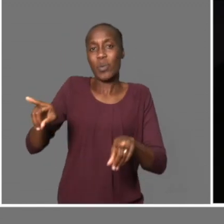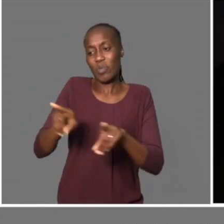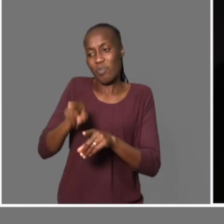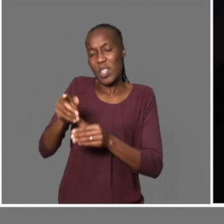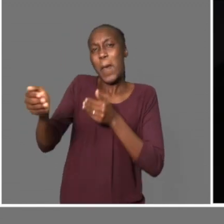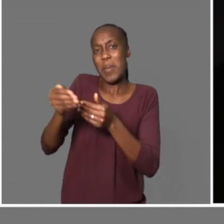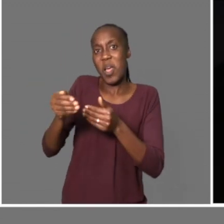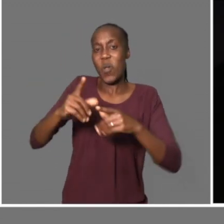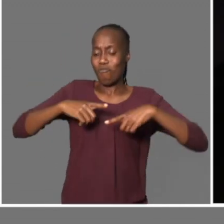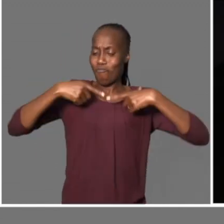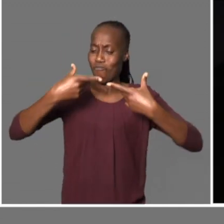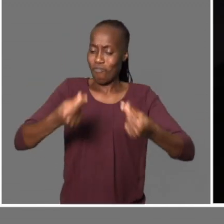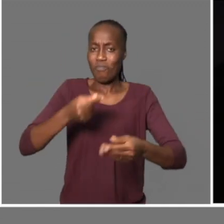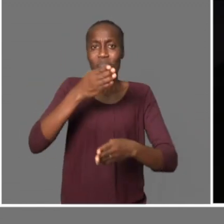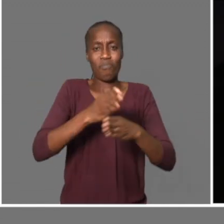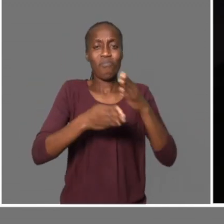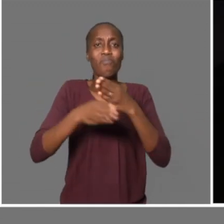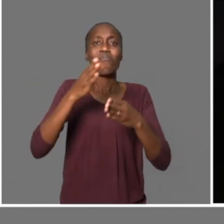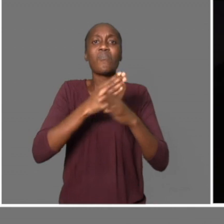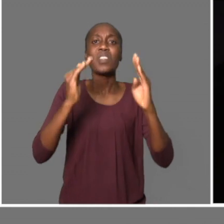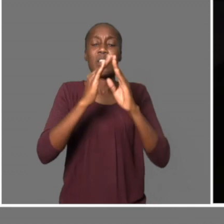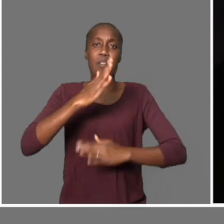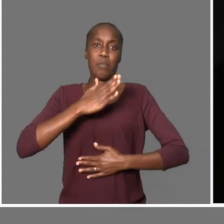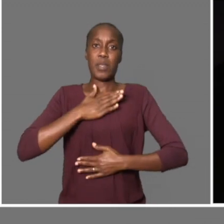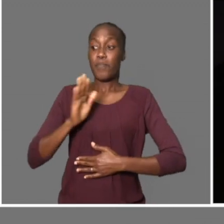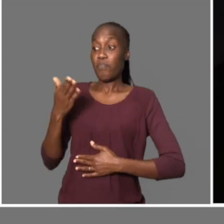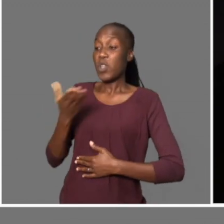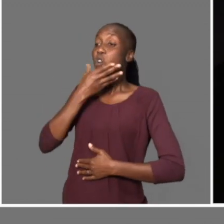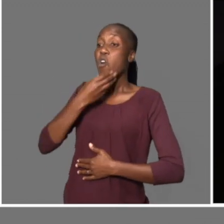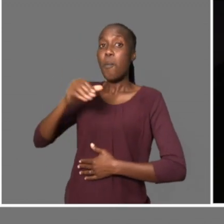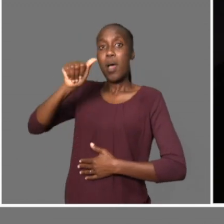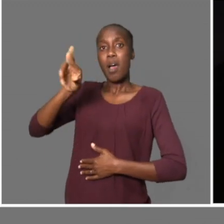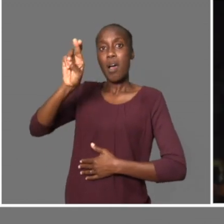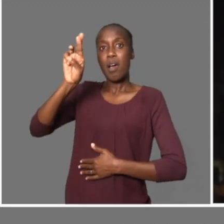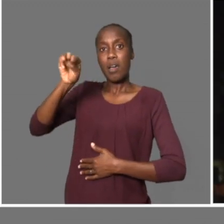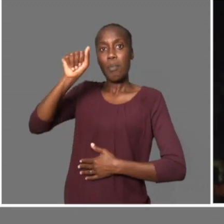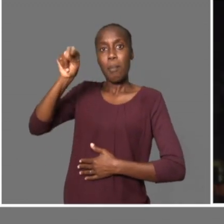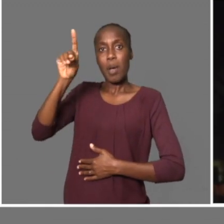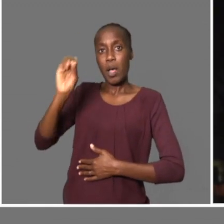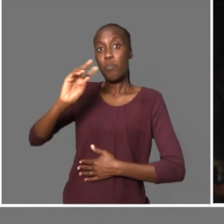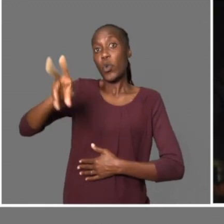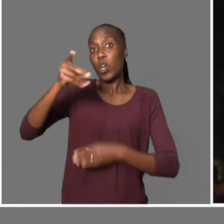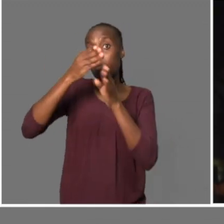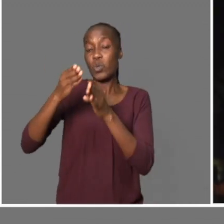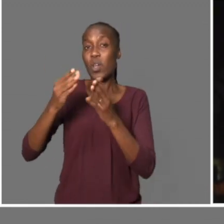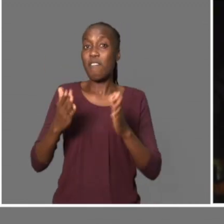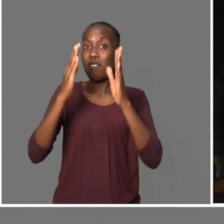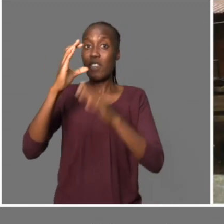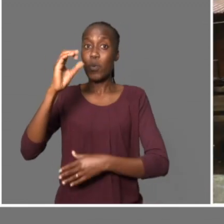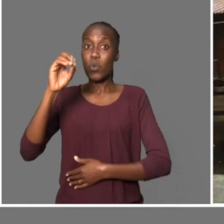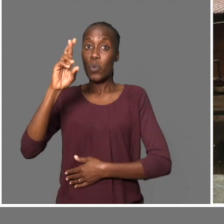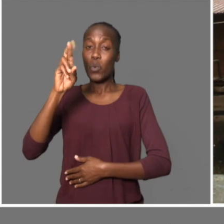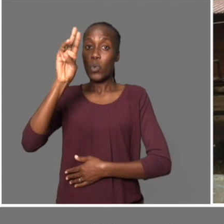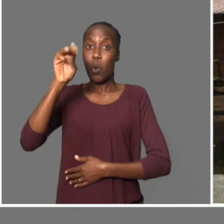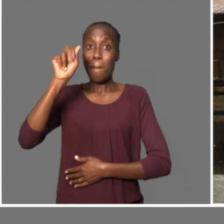mas agora que vi que já temos água perto, tenho vontade de construir a minha casa própria. Tal como Armando Massing, outros